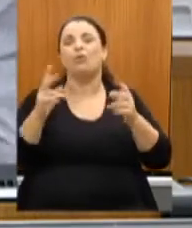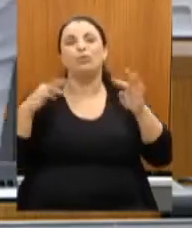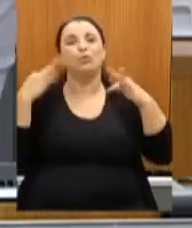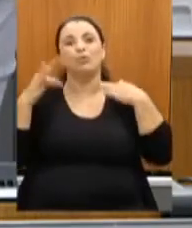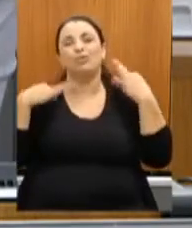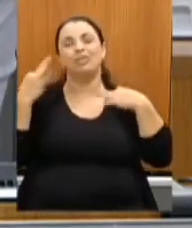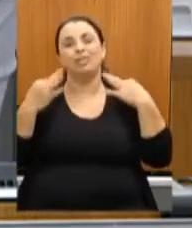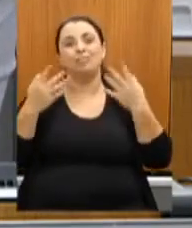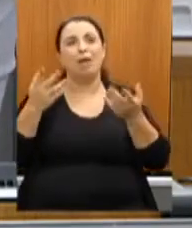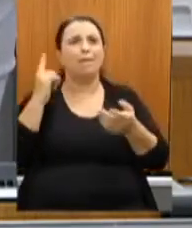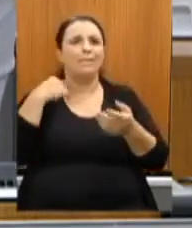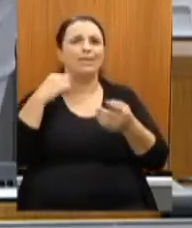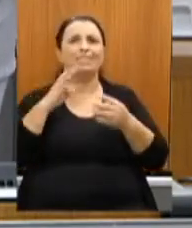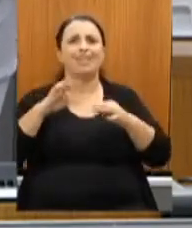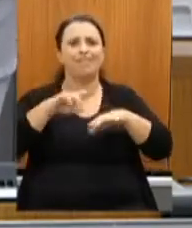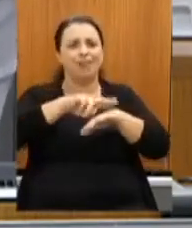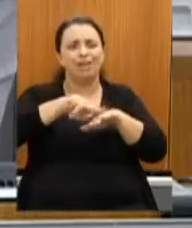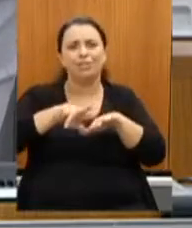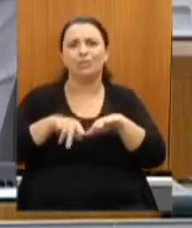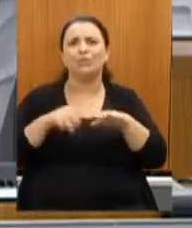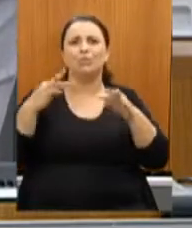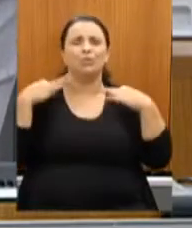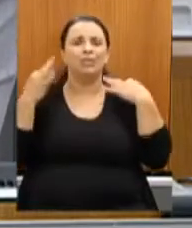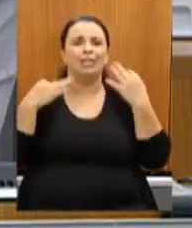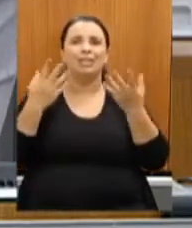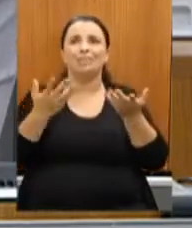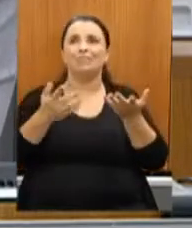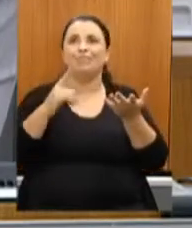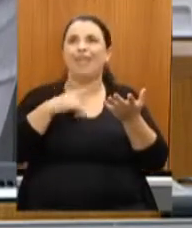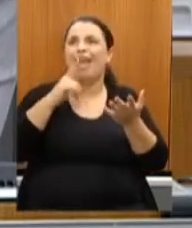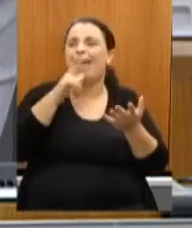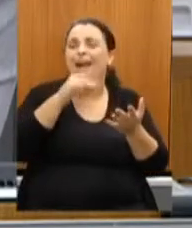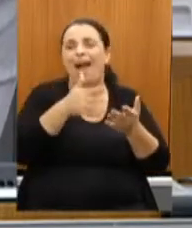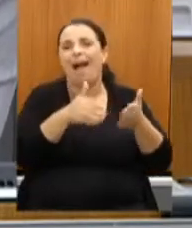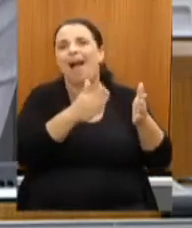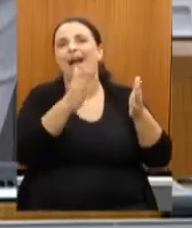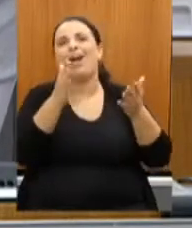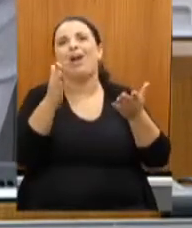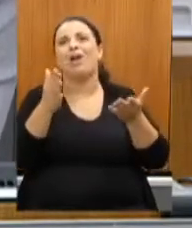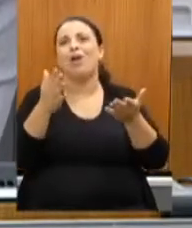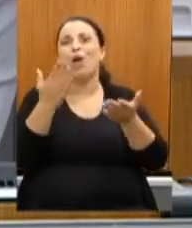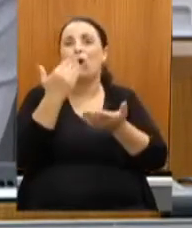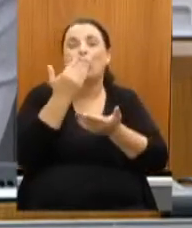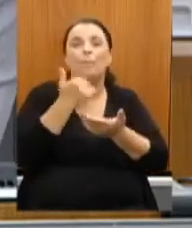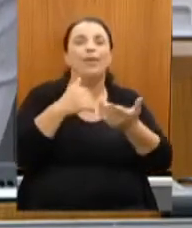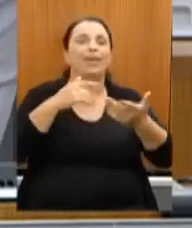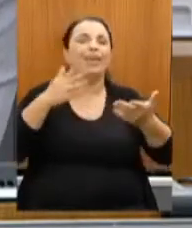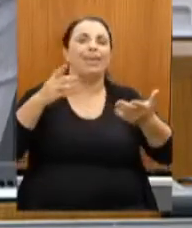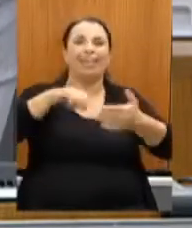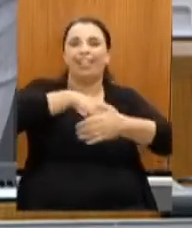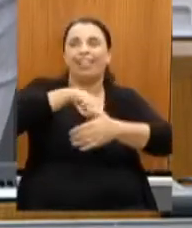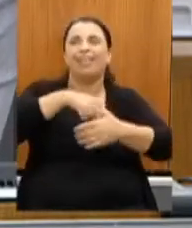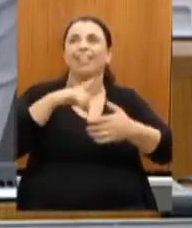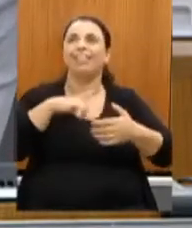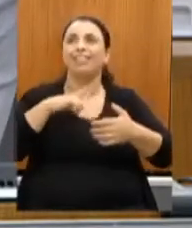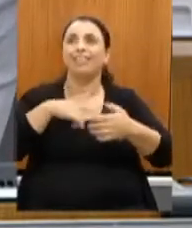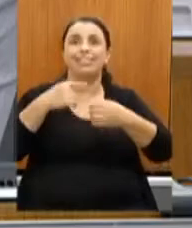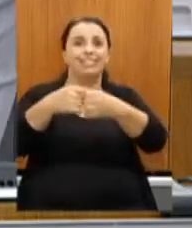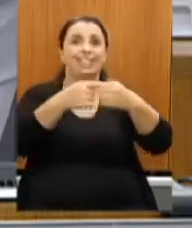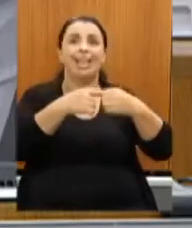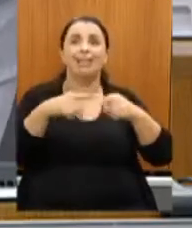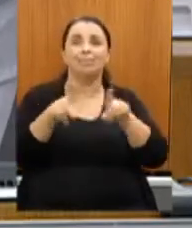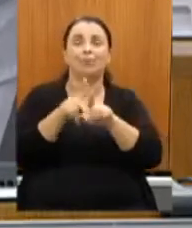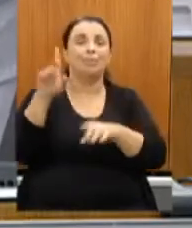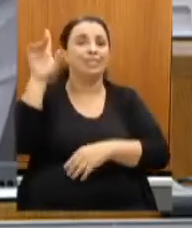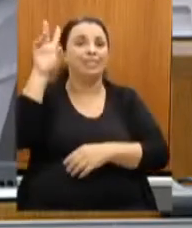históricas as nossas águas e a nossa comida e claro que quando eu falo de água eu estou falando da montanha da natureza também de